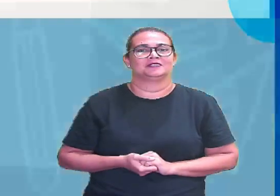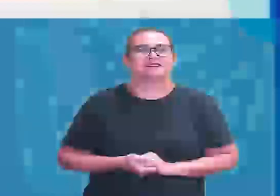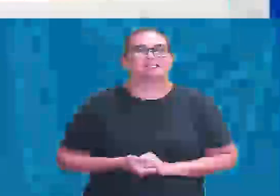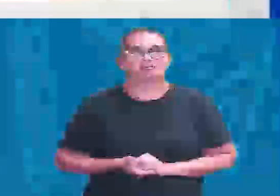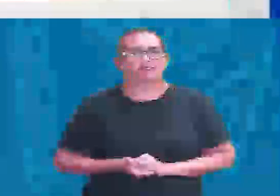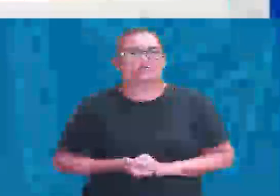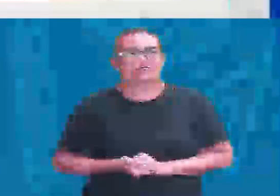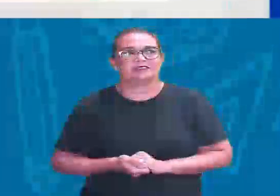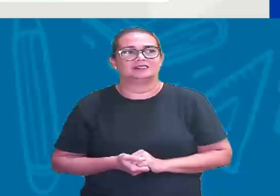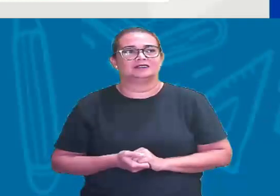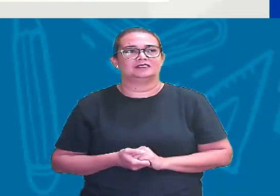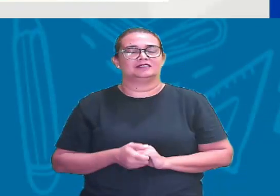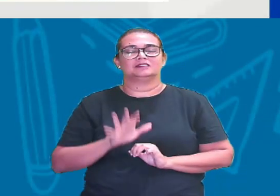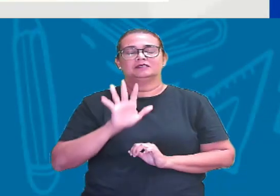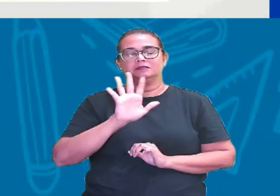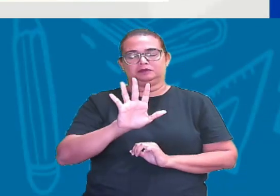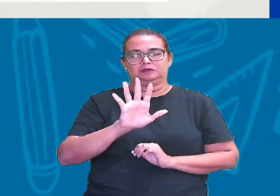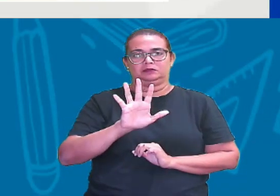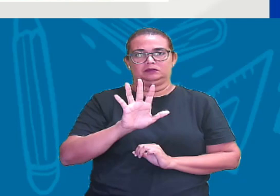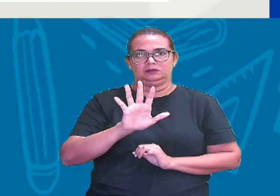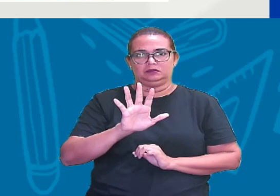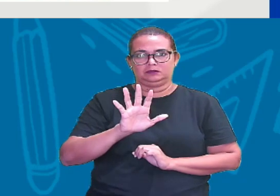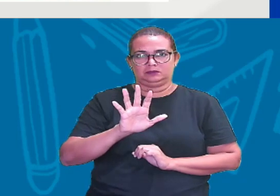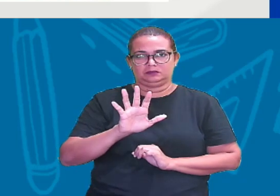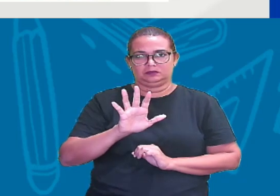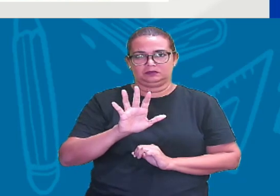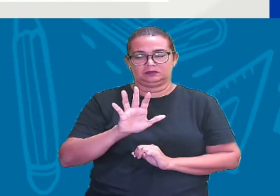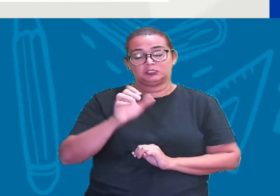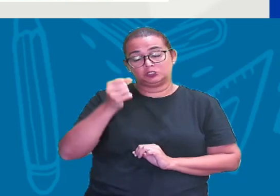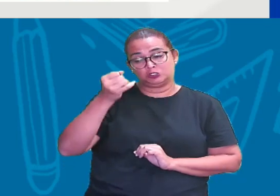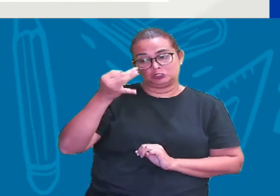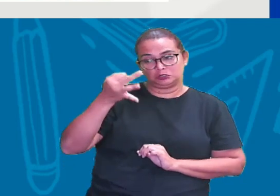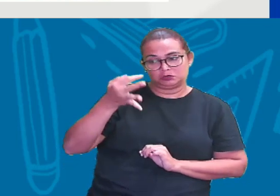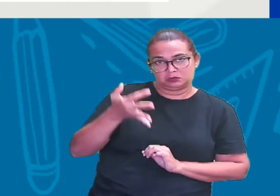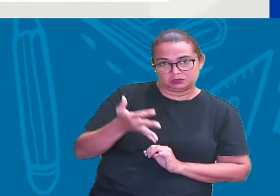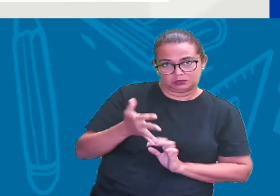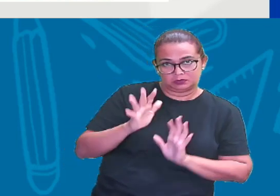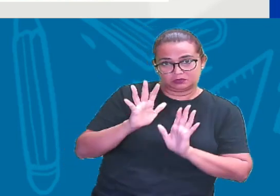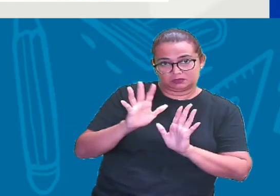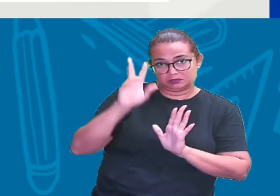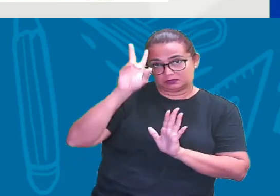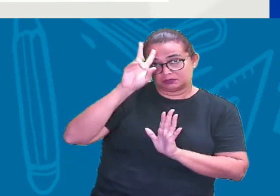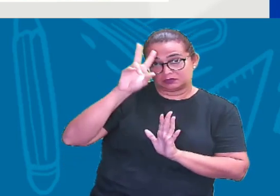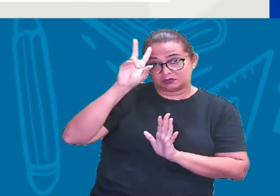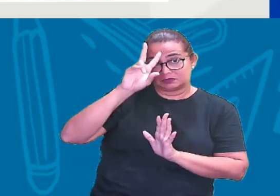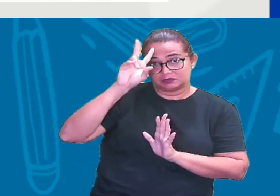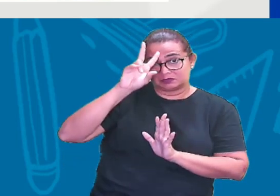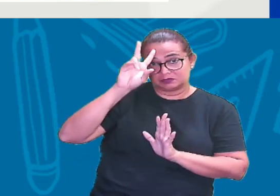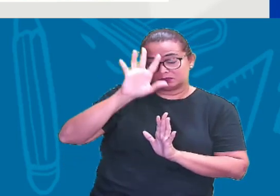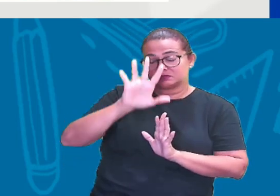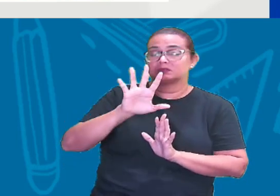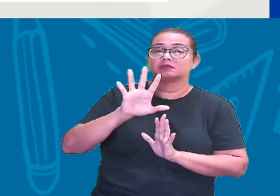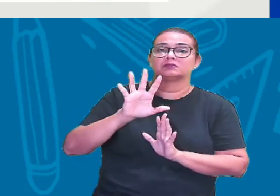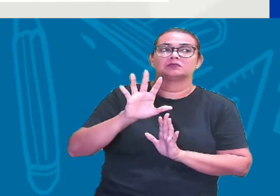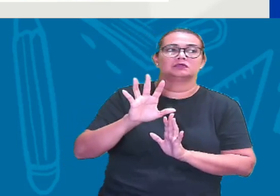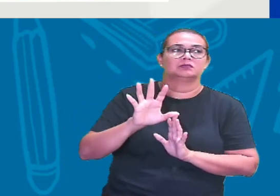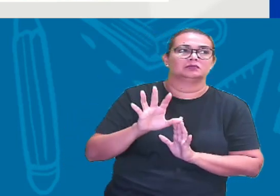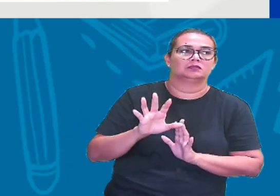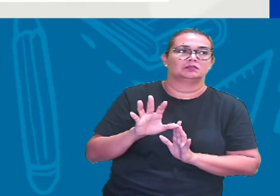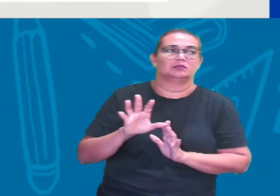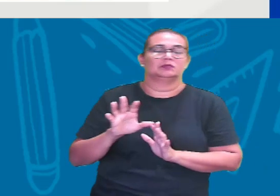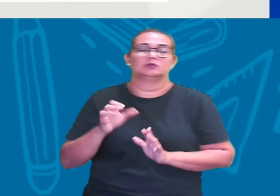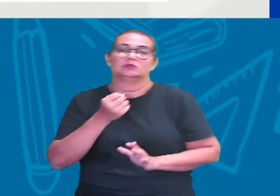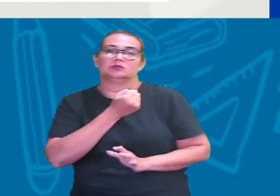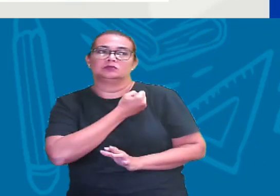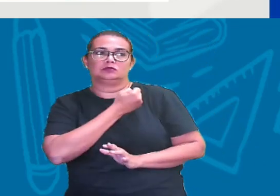Então, antes de comentar, de lembrar vocês, de recordar quem são